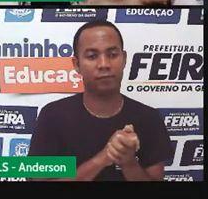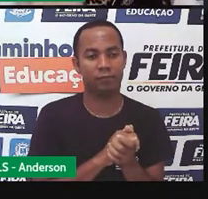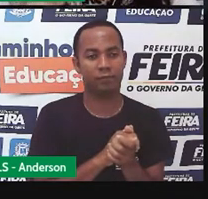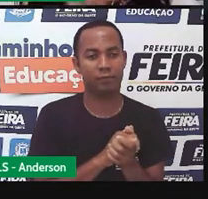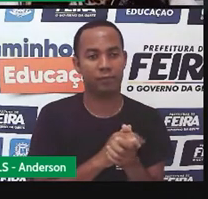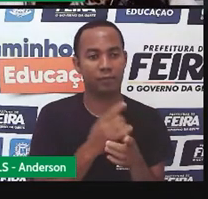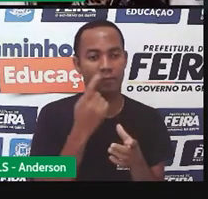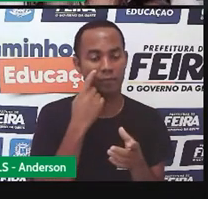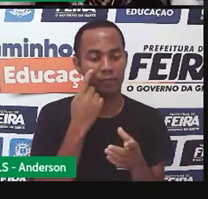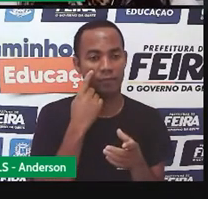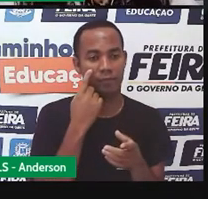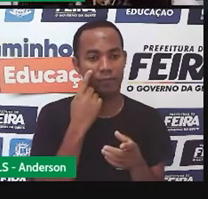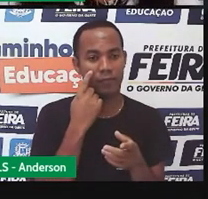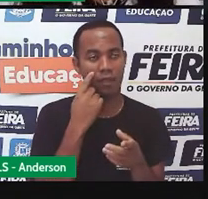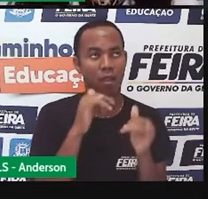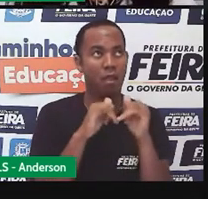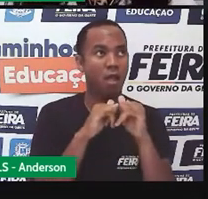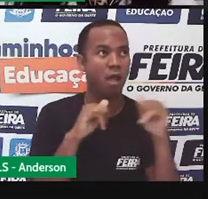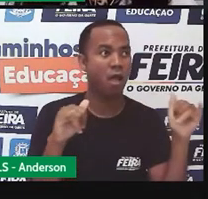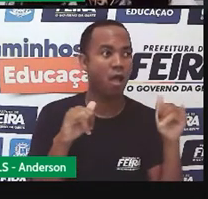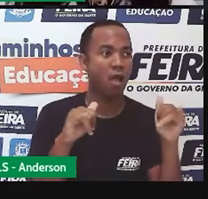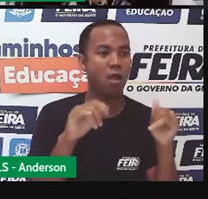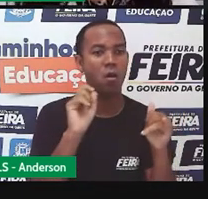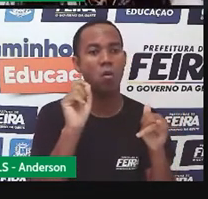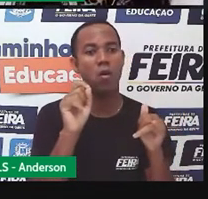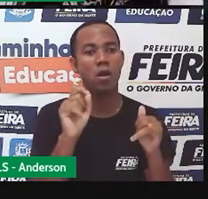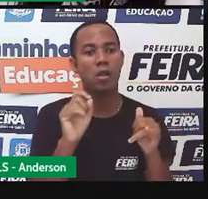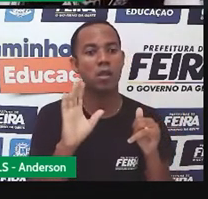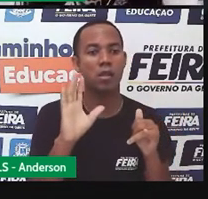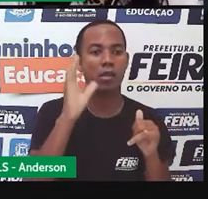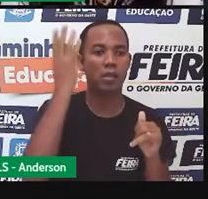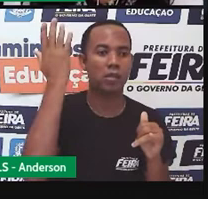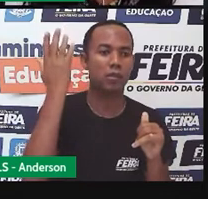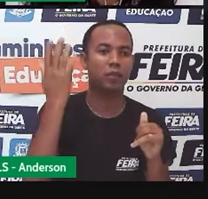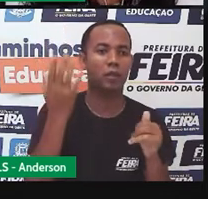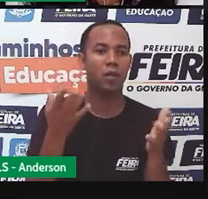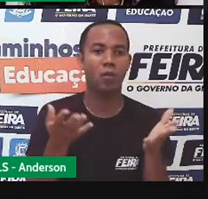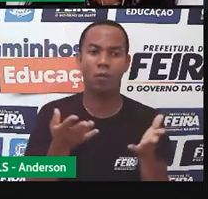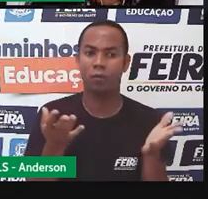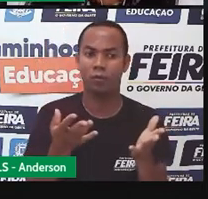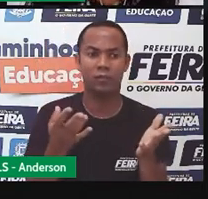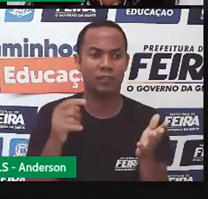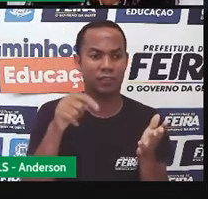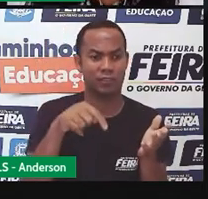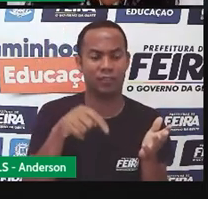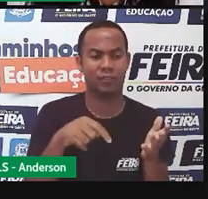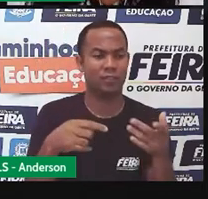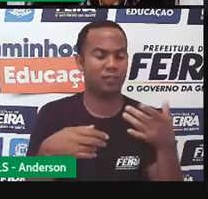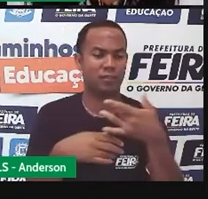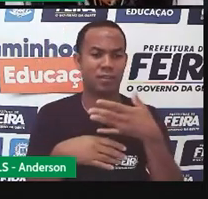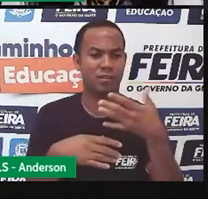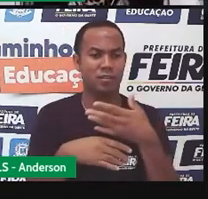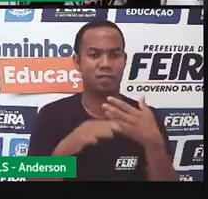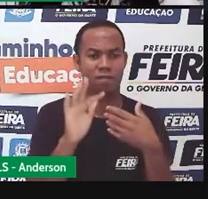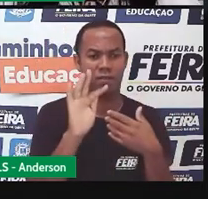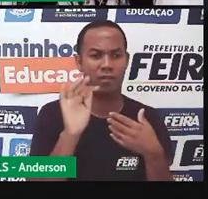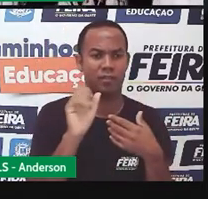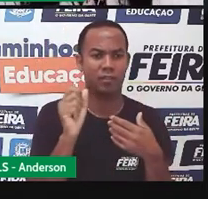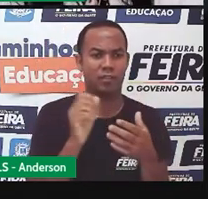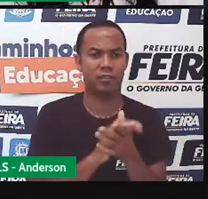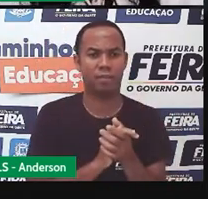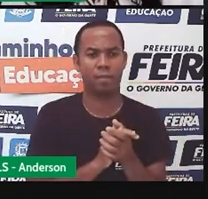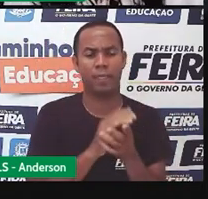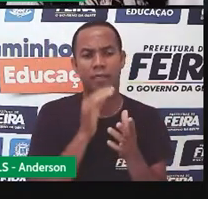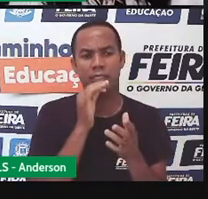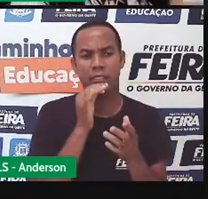Essa reportagem, essa notícia que a Pró trouxe, ela está acontecendo hoje aqui na nossa cidade. Não é uma coisa